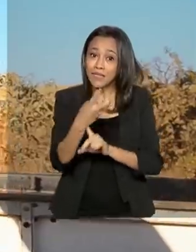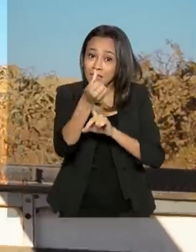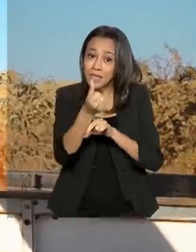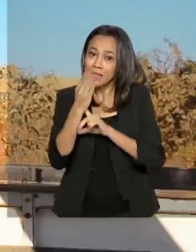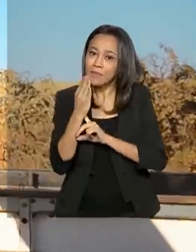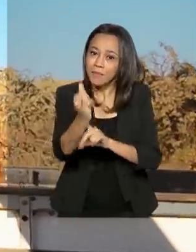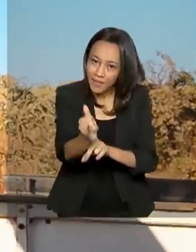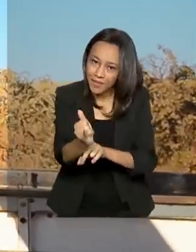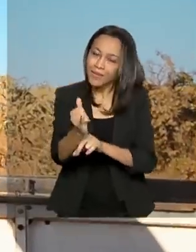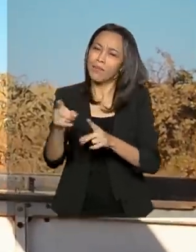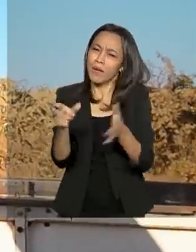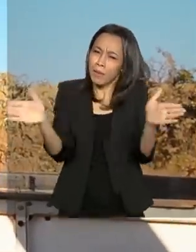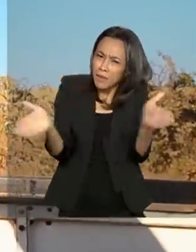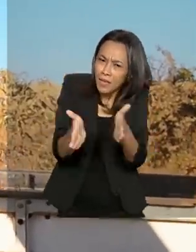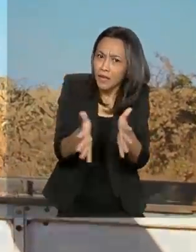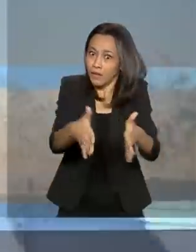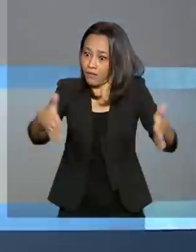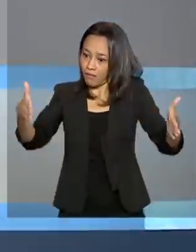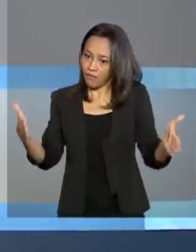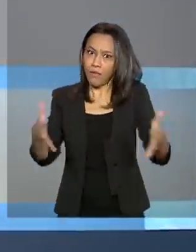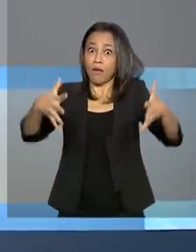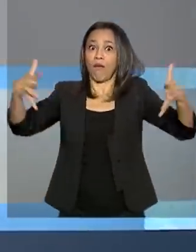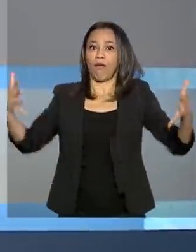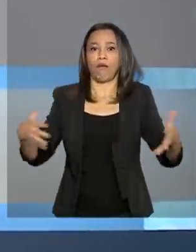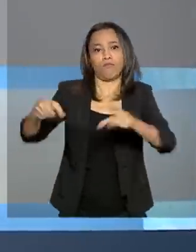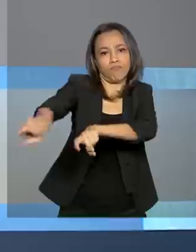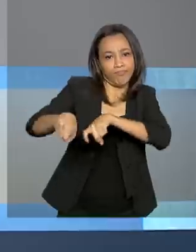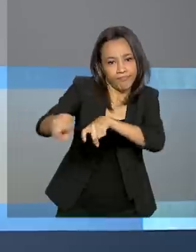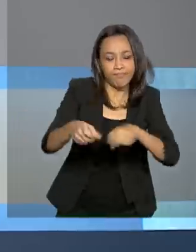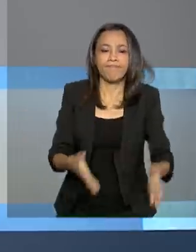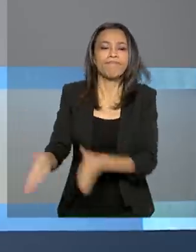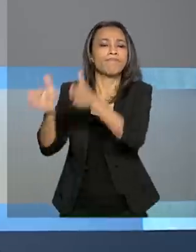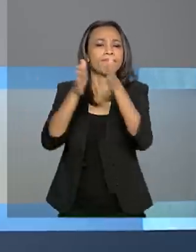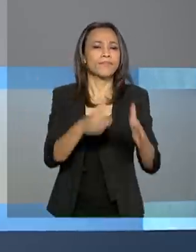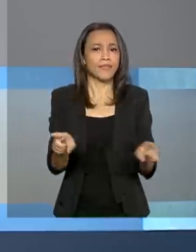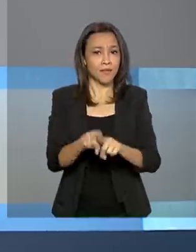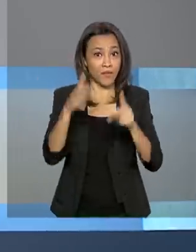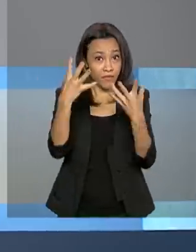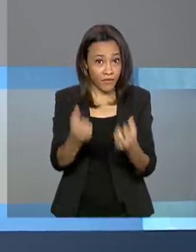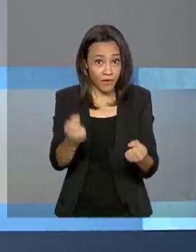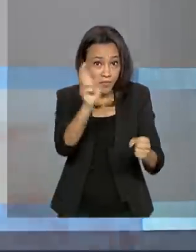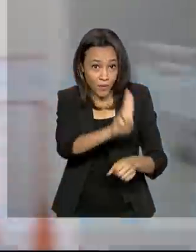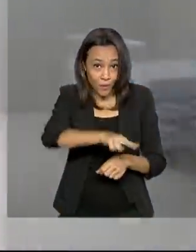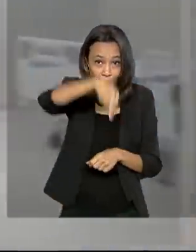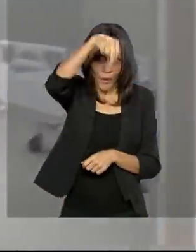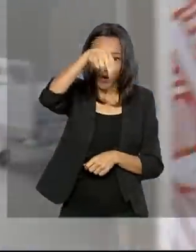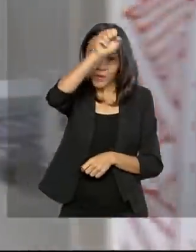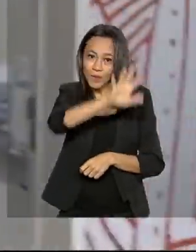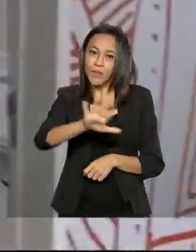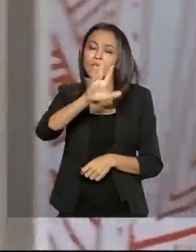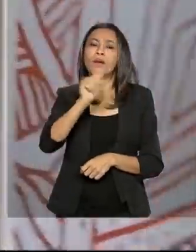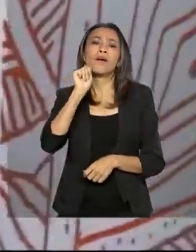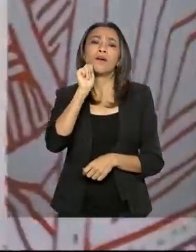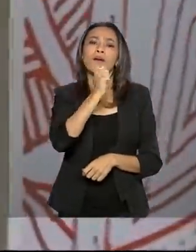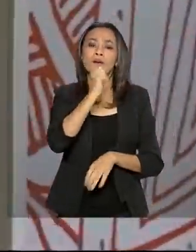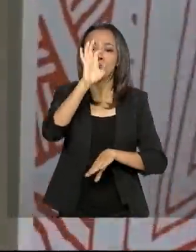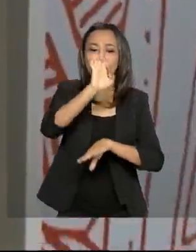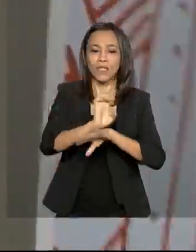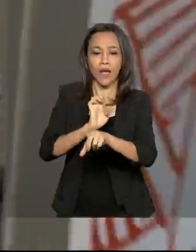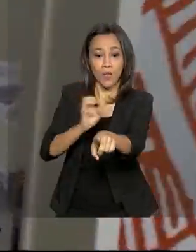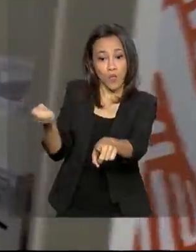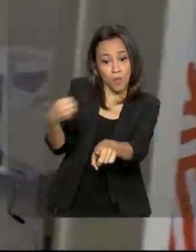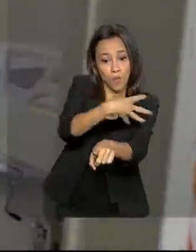para pequenos, médios e grandes produtores. E veja também, vamos ao norte do país. Em Macapá, o novo hospital